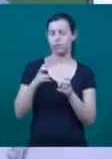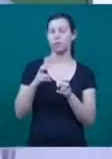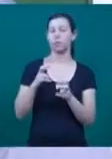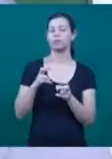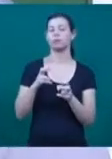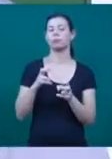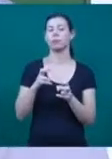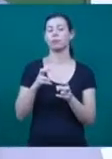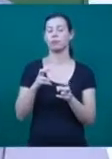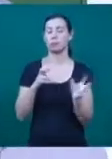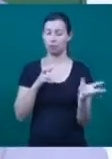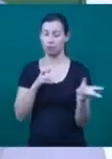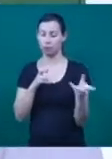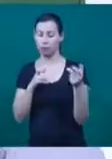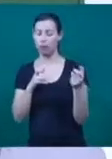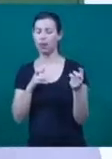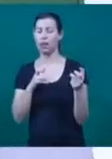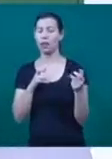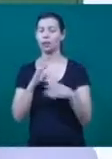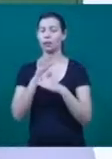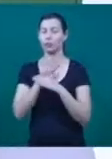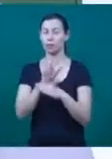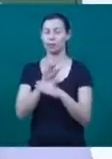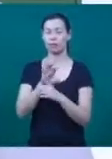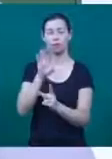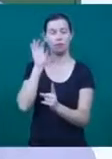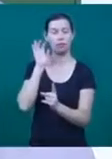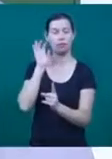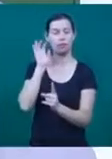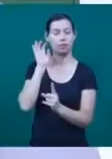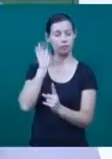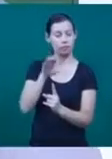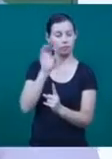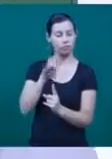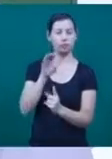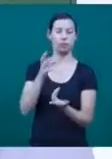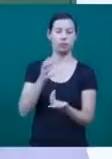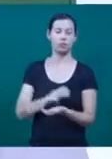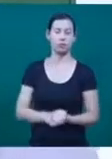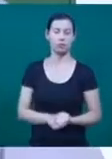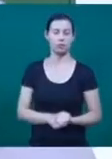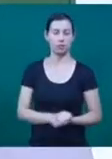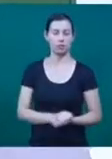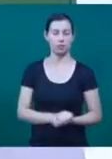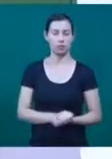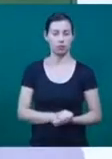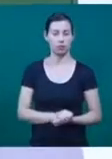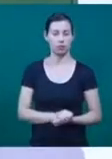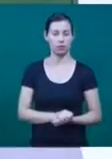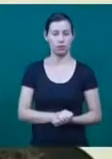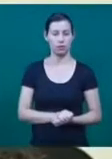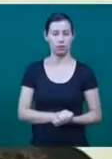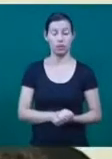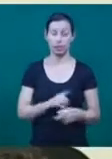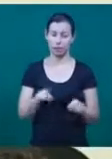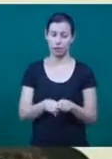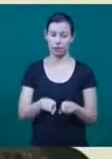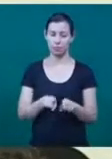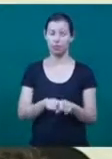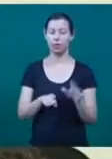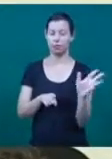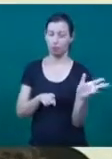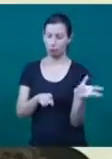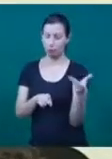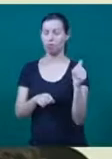você pode conquistar uma fluência melhor, uma maior influência também. Ainda de acordo